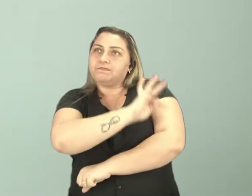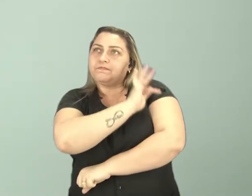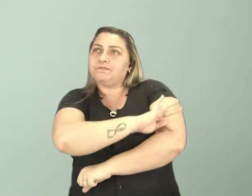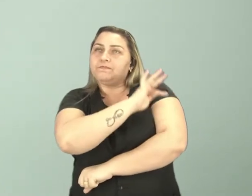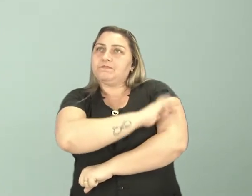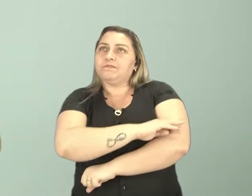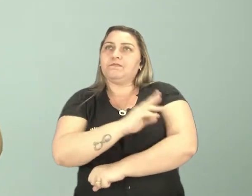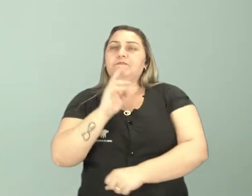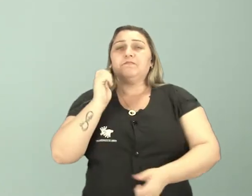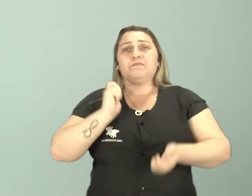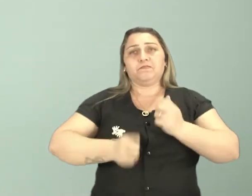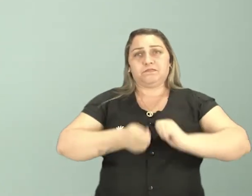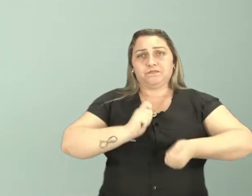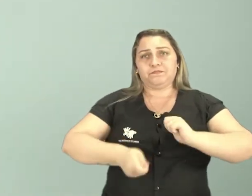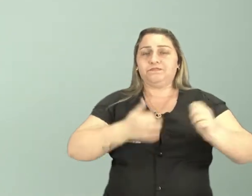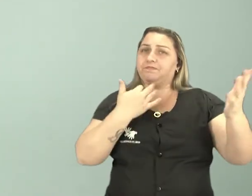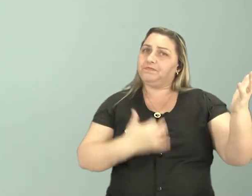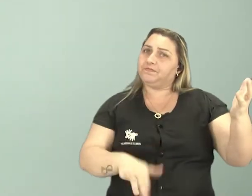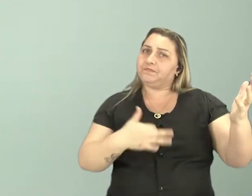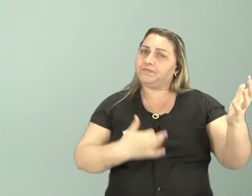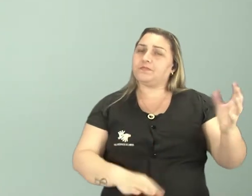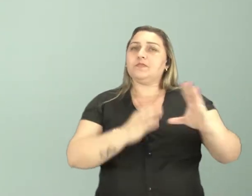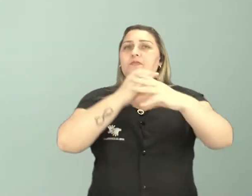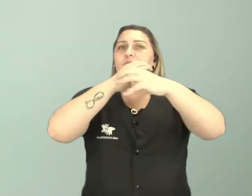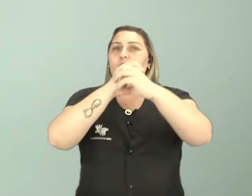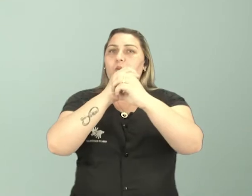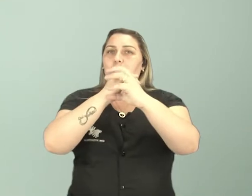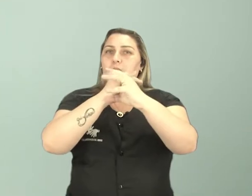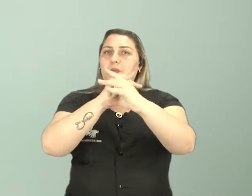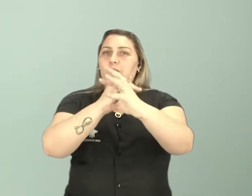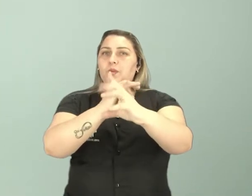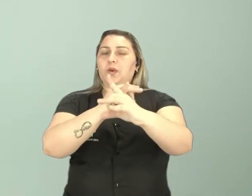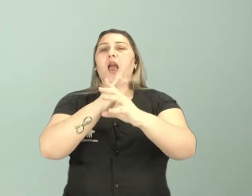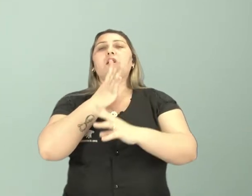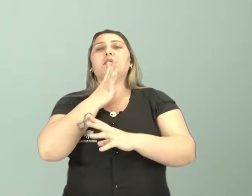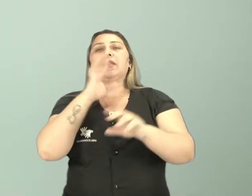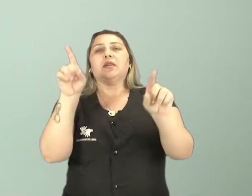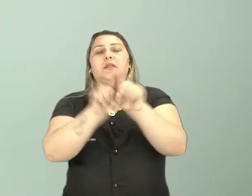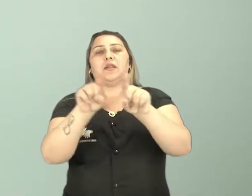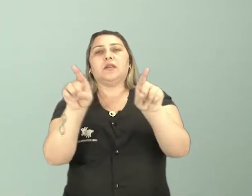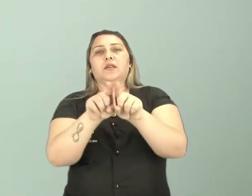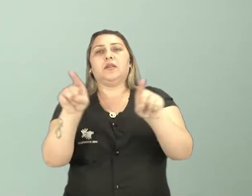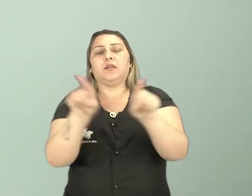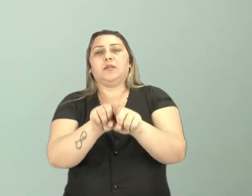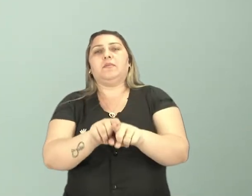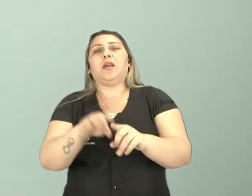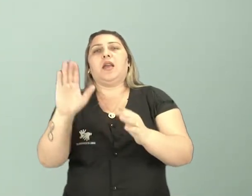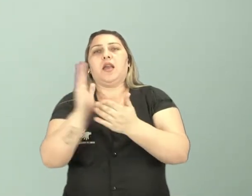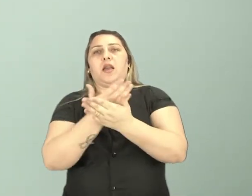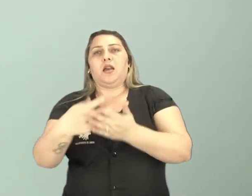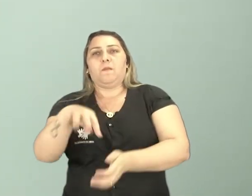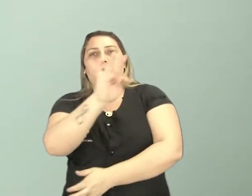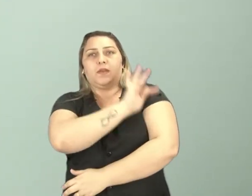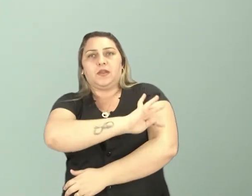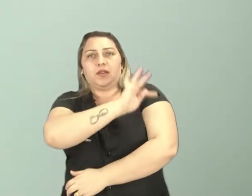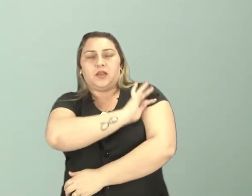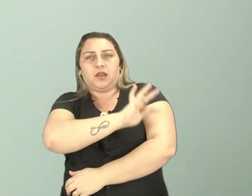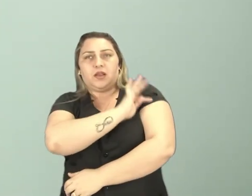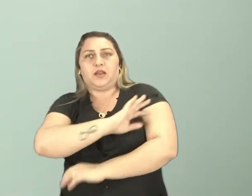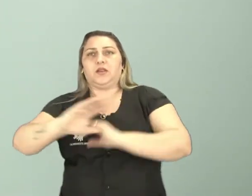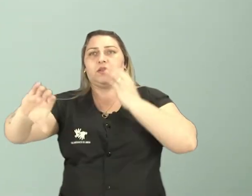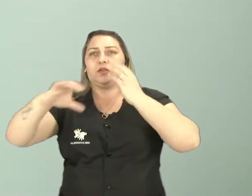Você vai tocar o instrumento, vai conhecer a história daquele instrumento e vai conhecer também algumas técnicas de